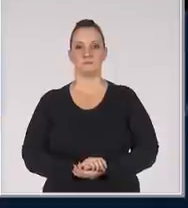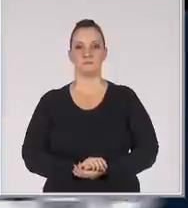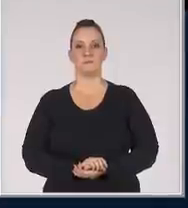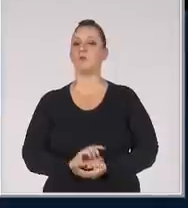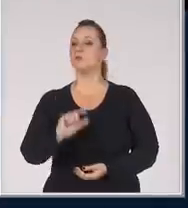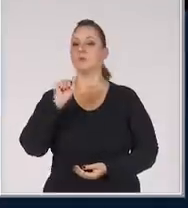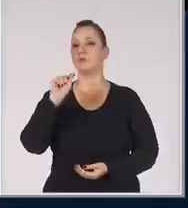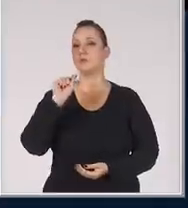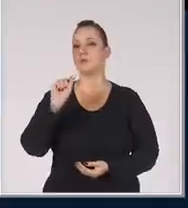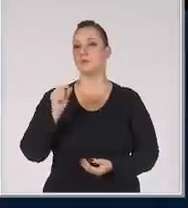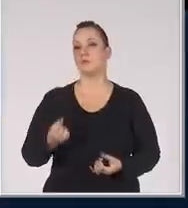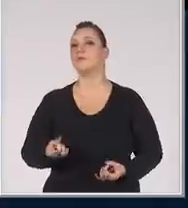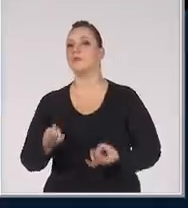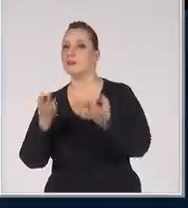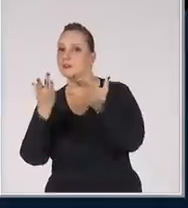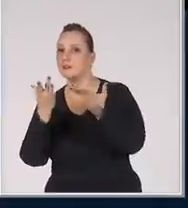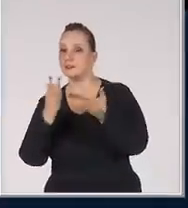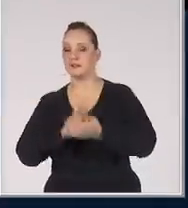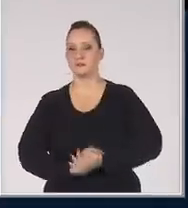O que é vender?